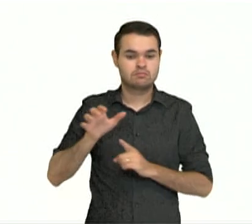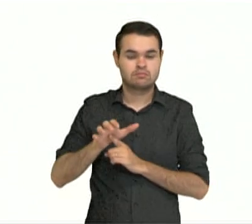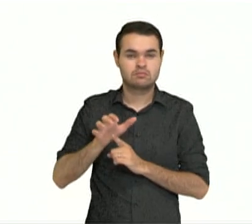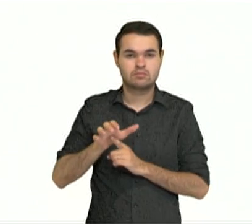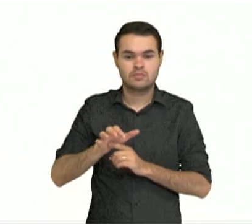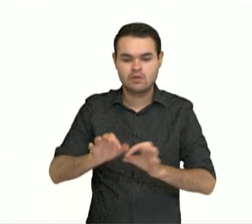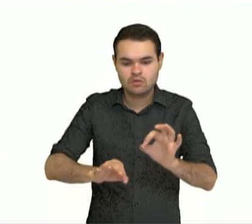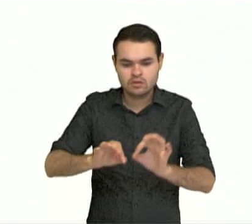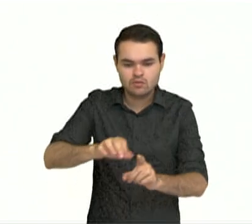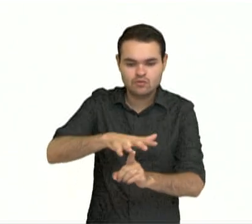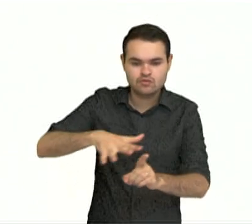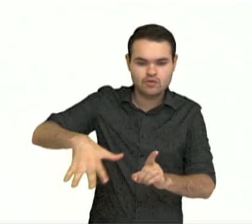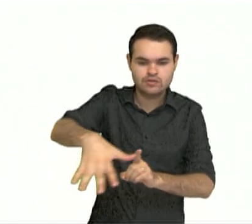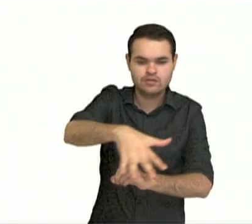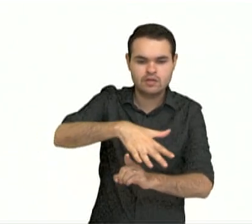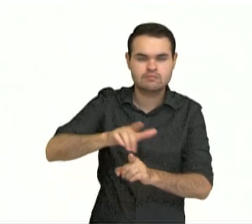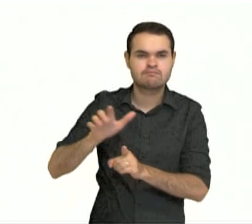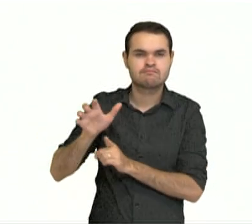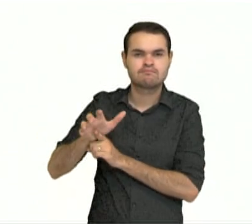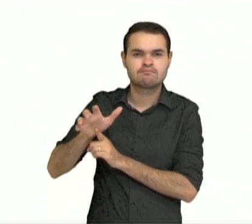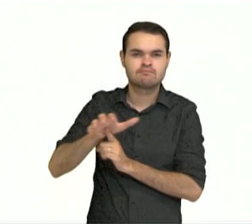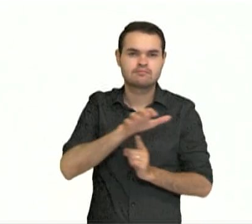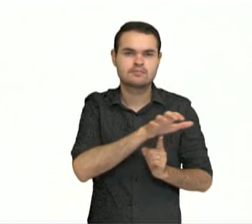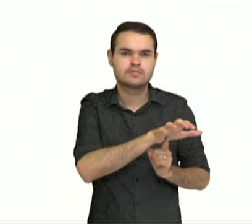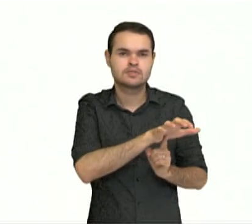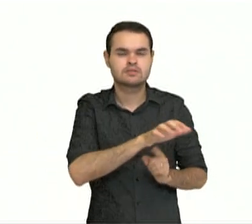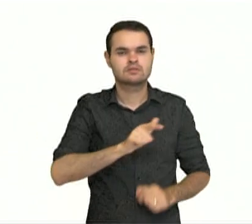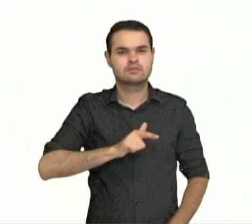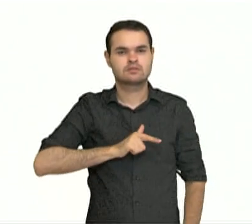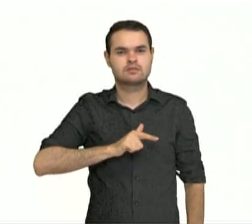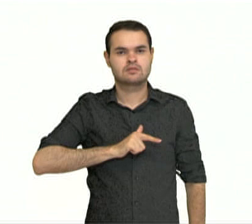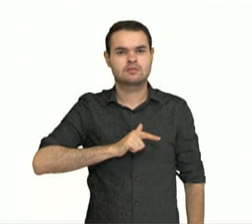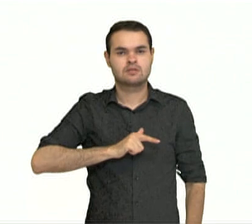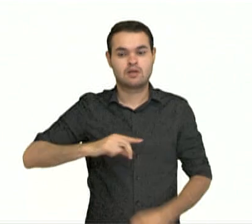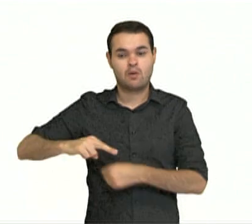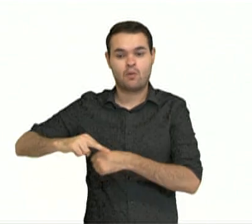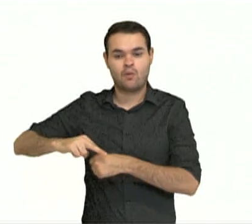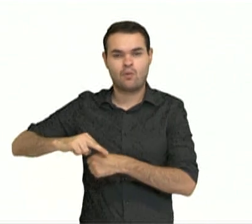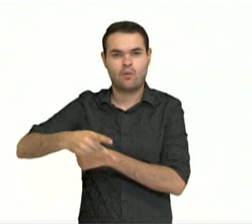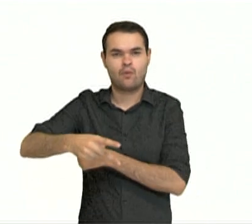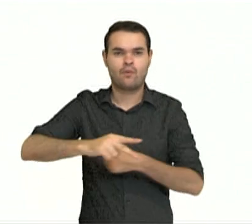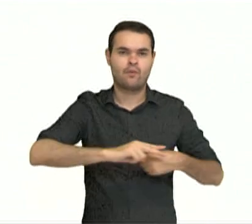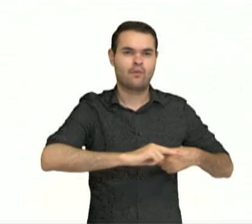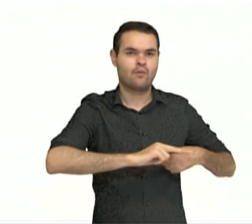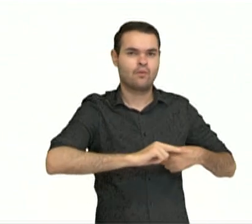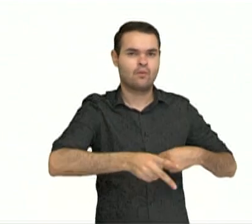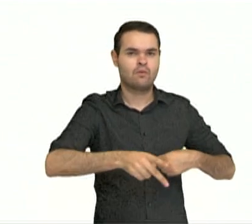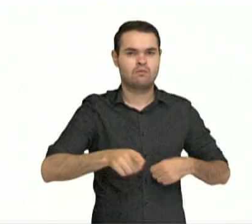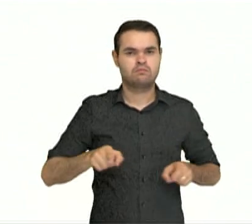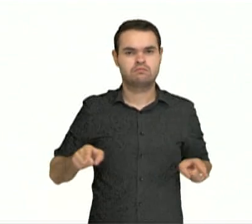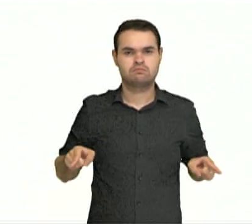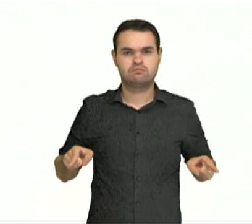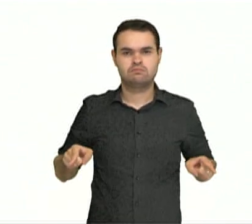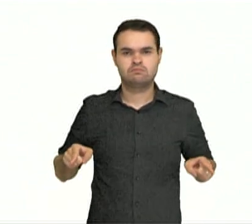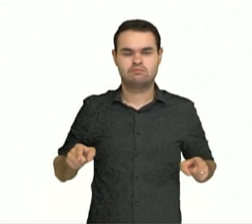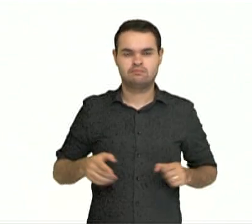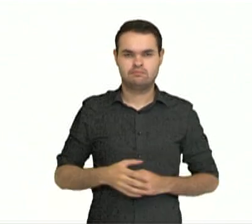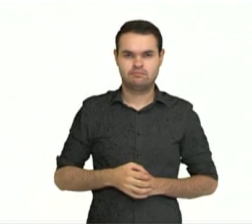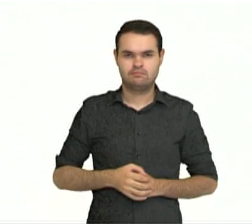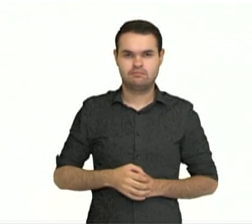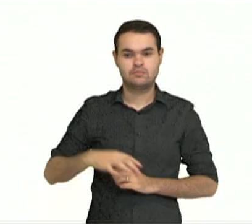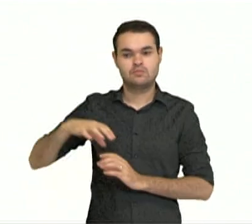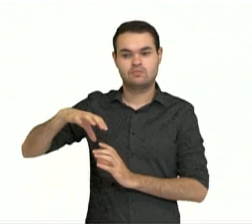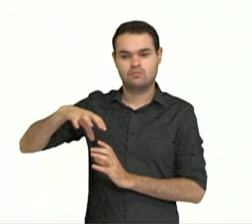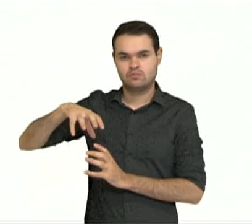em geral a influência desses movimentos, são as consequências desses dois movimentos que a Terra realiza, a